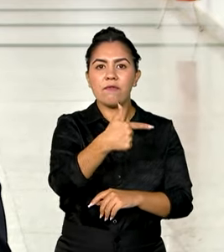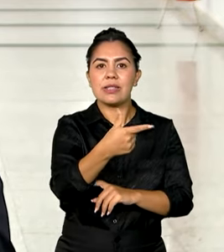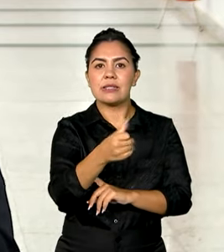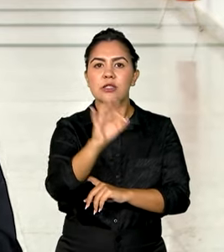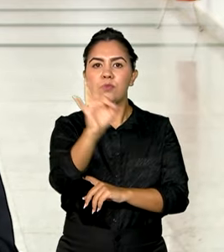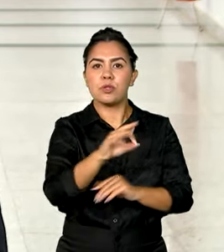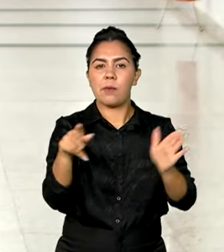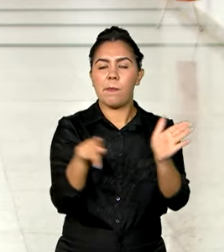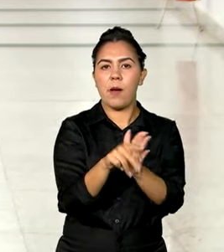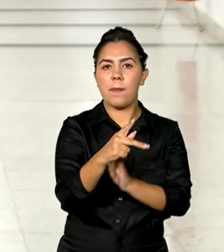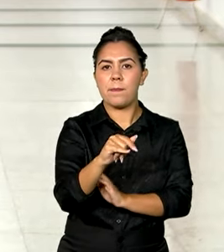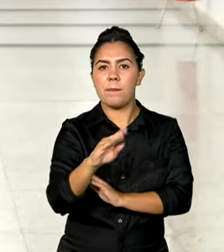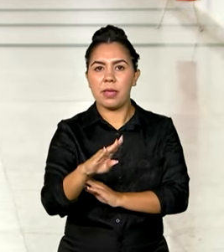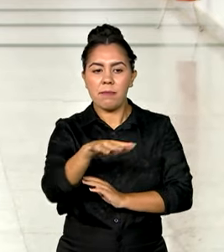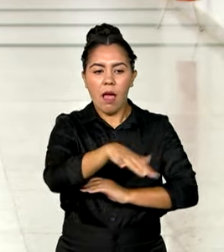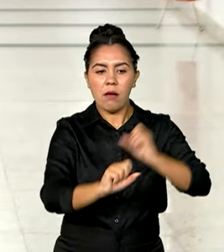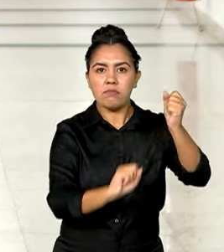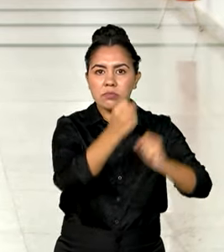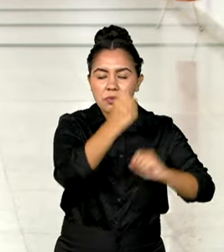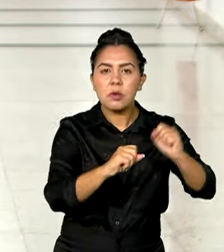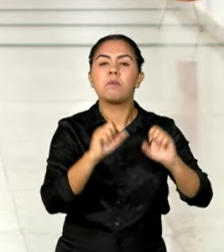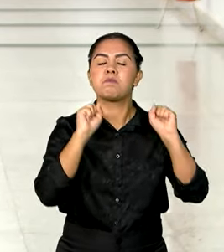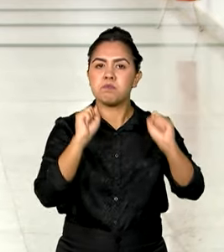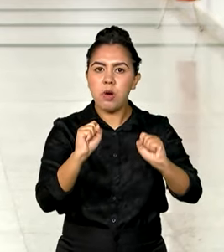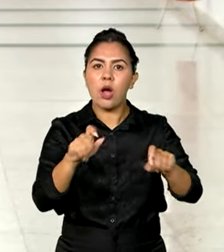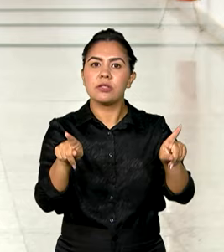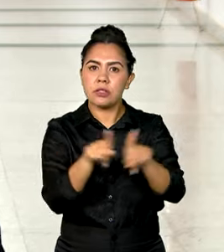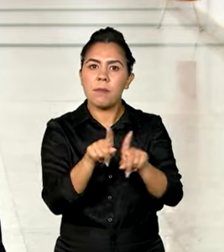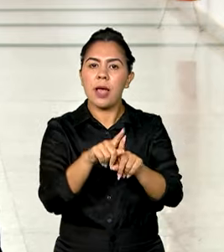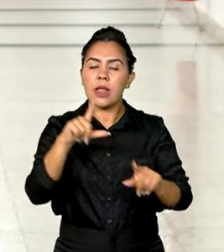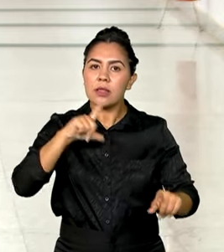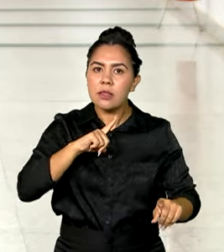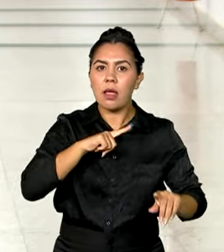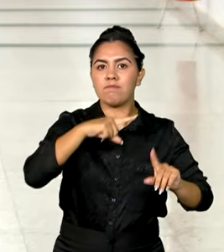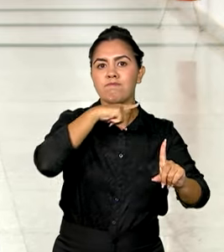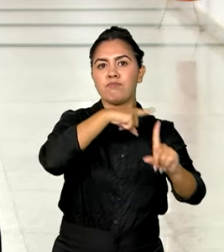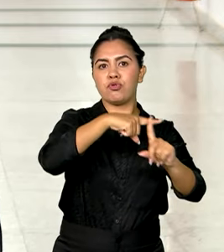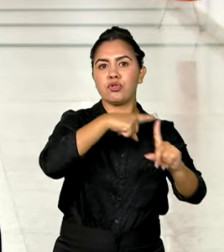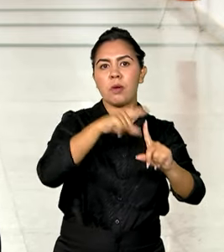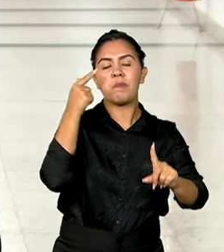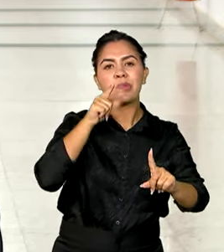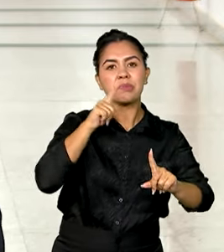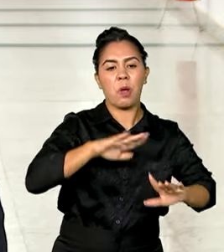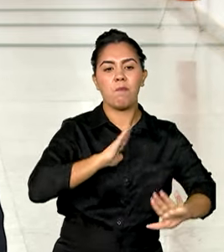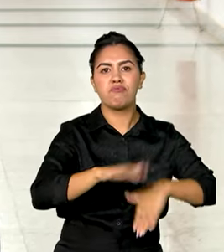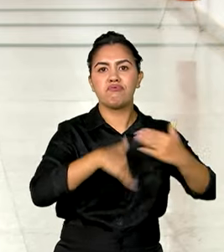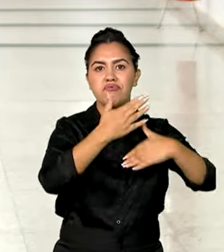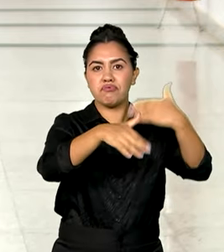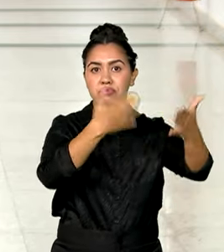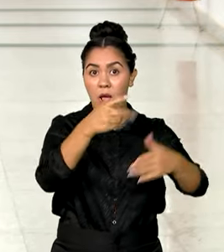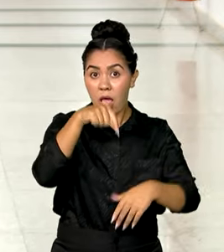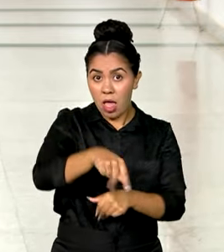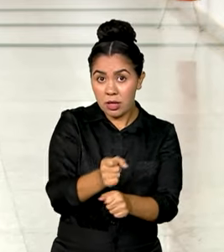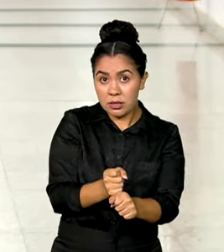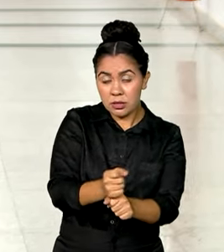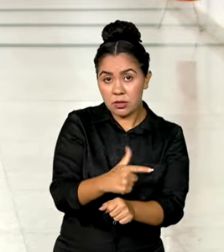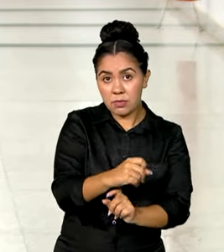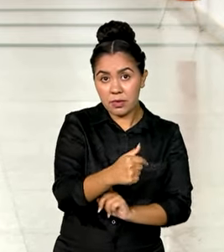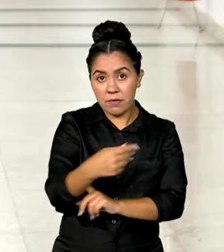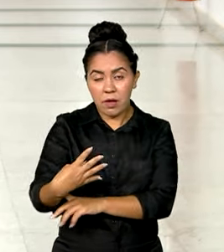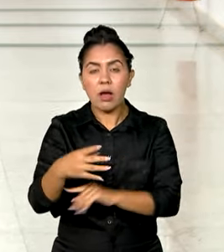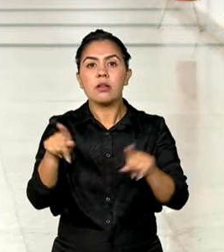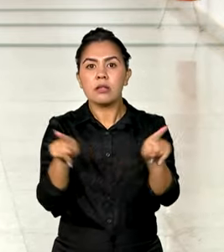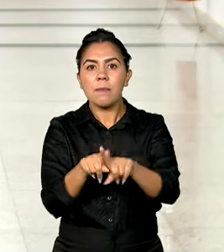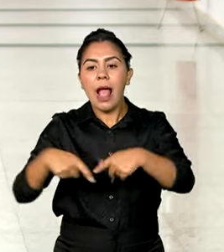percentual aumentou nos últimos anos e deve impactar positivamente no crescimento da economia neste ano. A demanda por bens